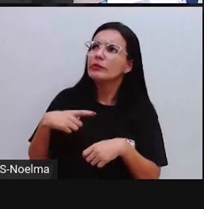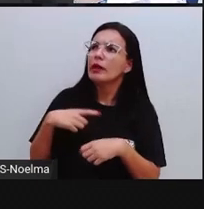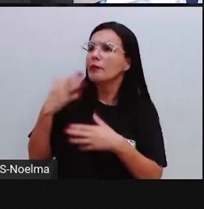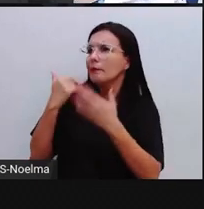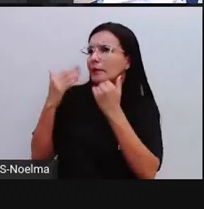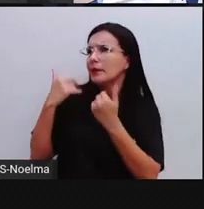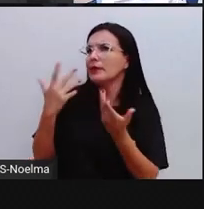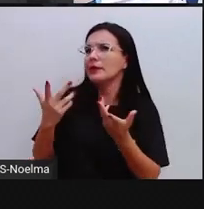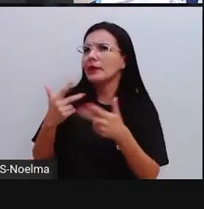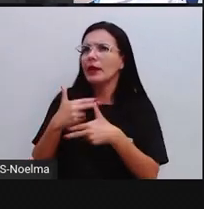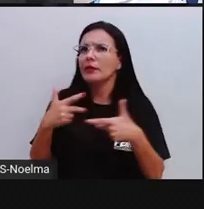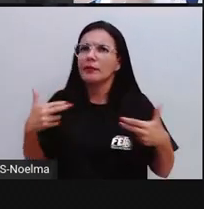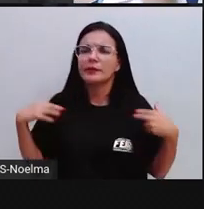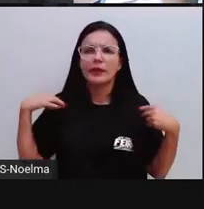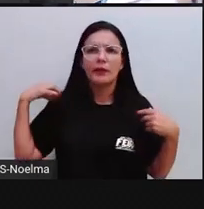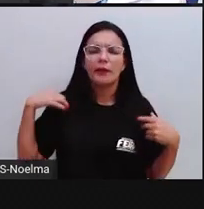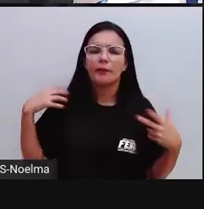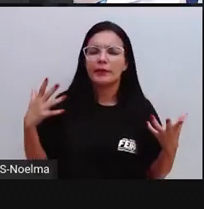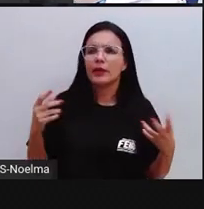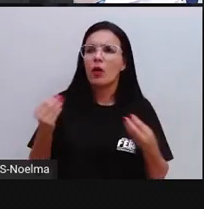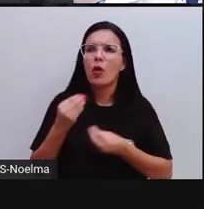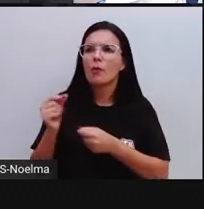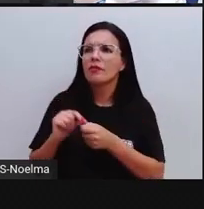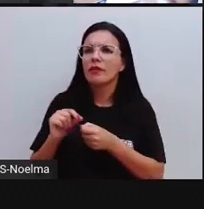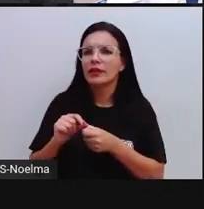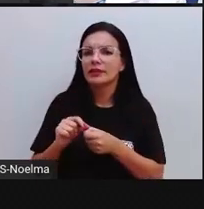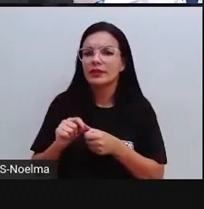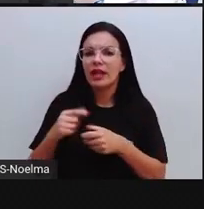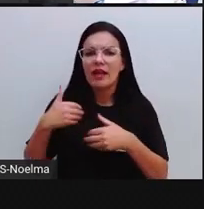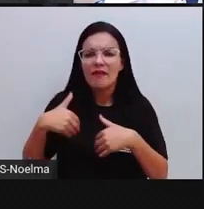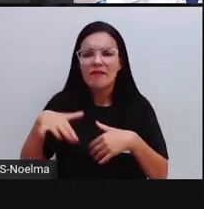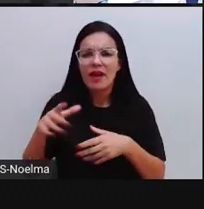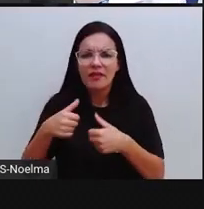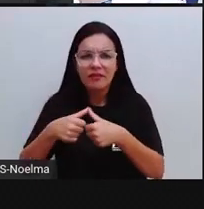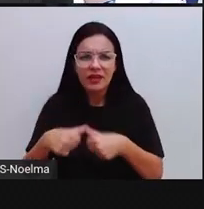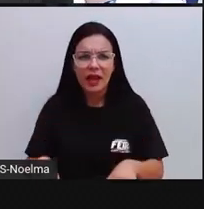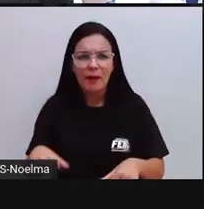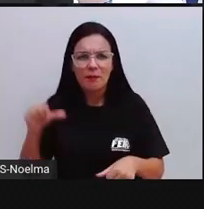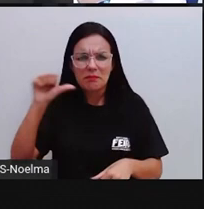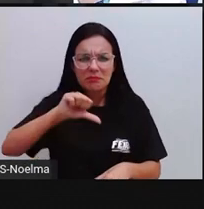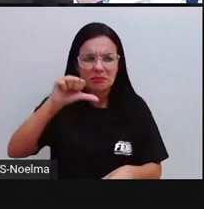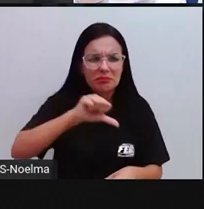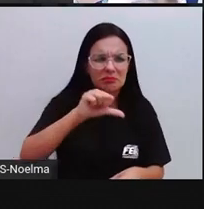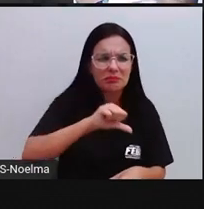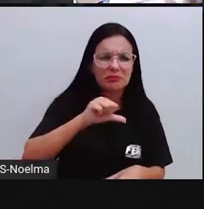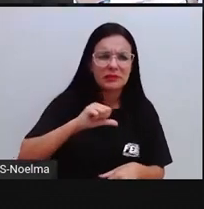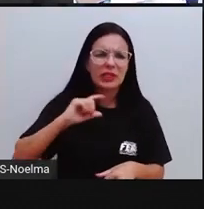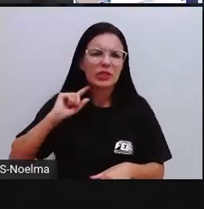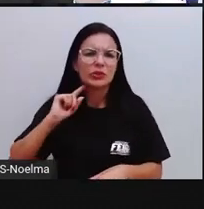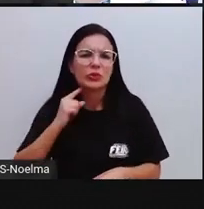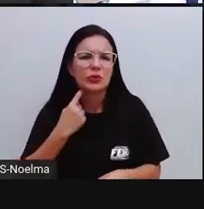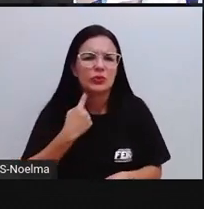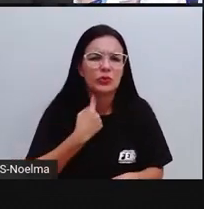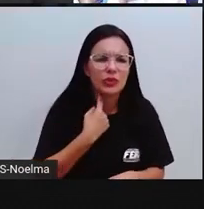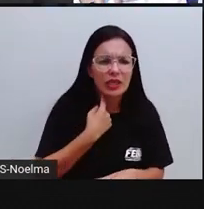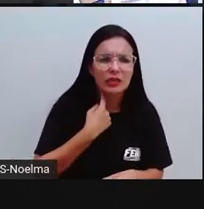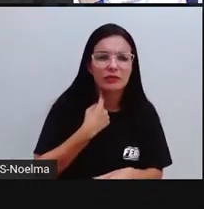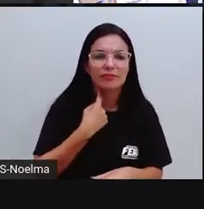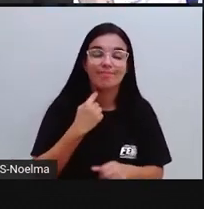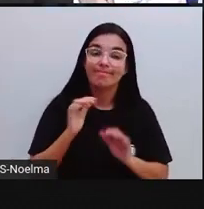faz? Porque vai ficar aí contaminando tudo, vai ficar estragando o meio ambiente no segundo ano?